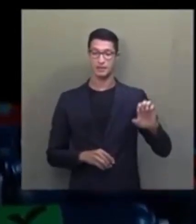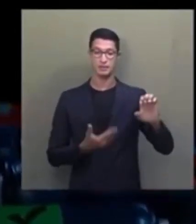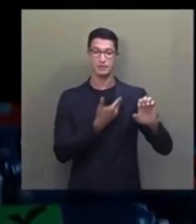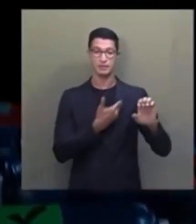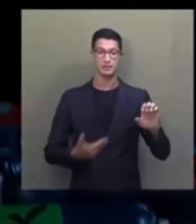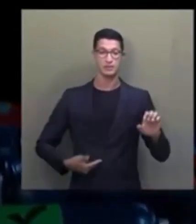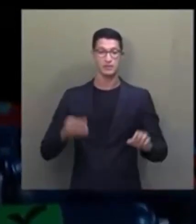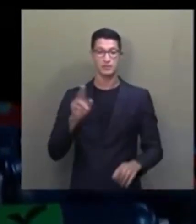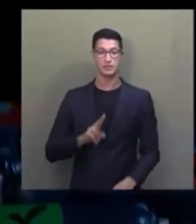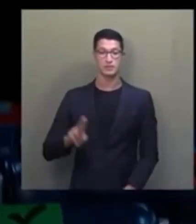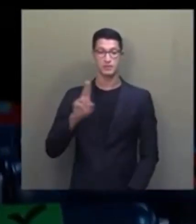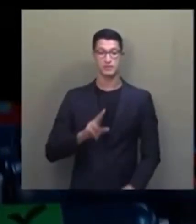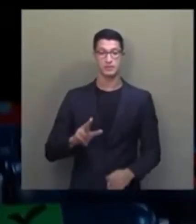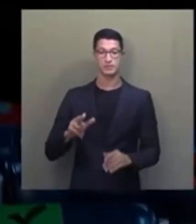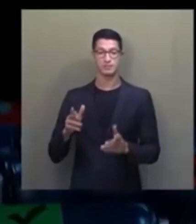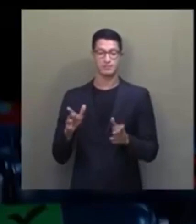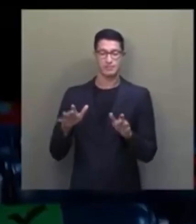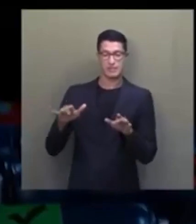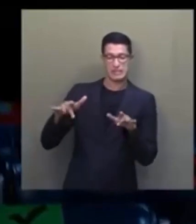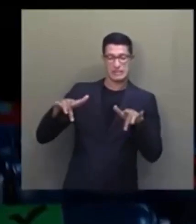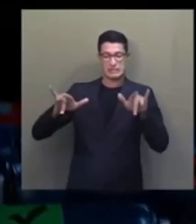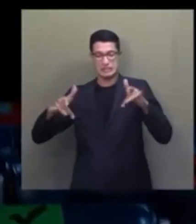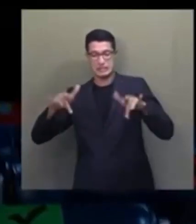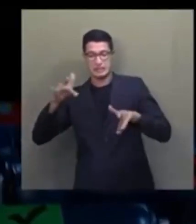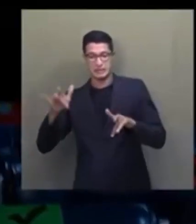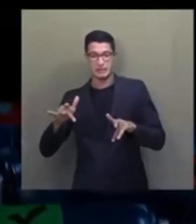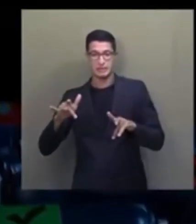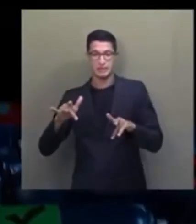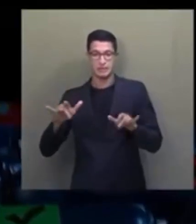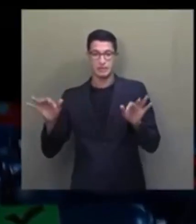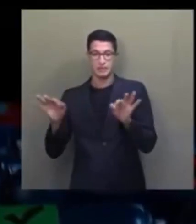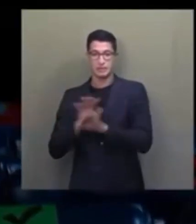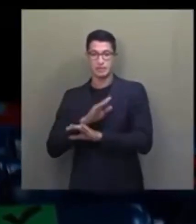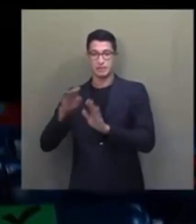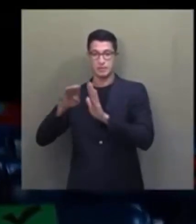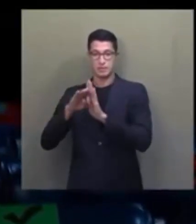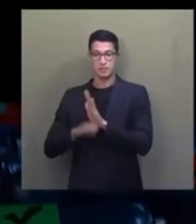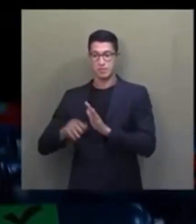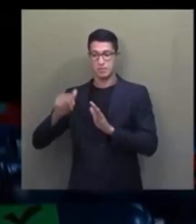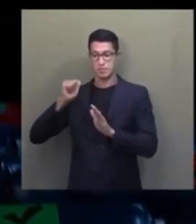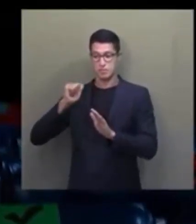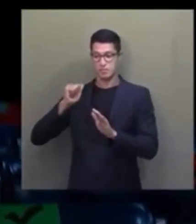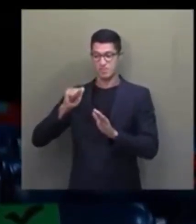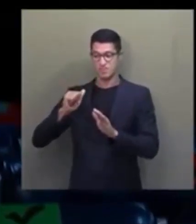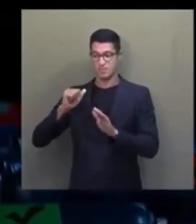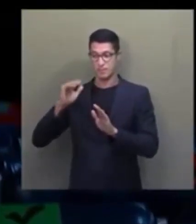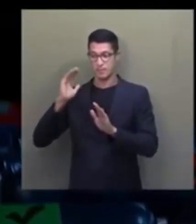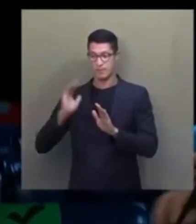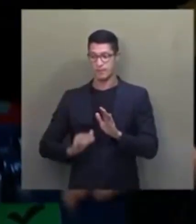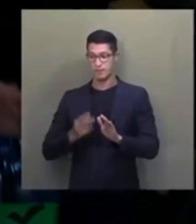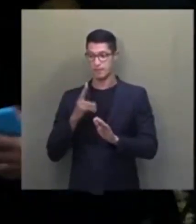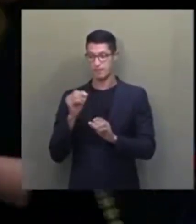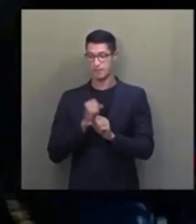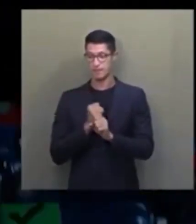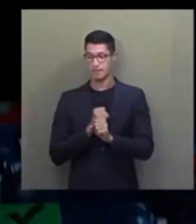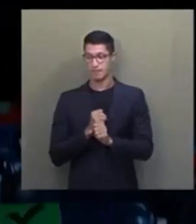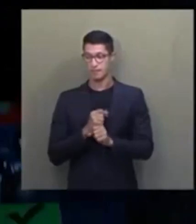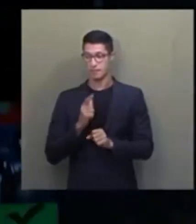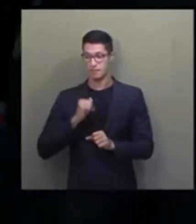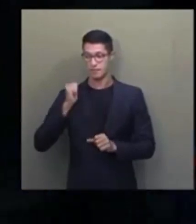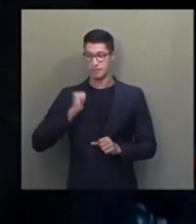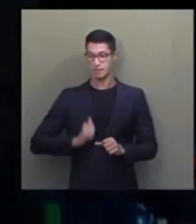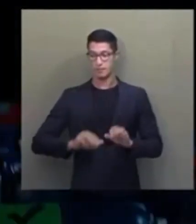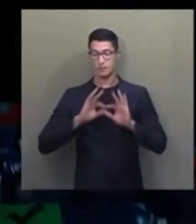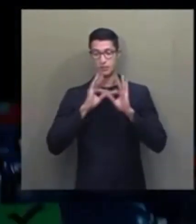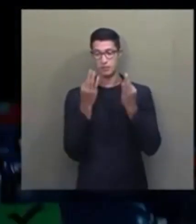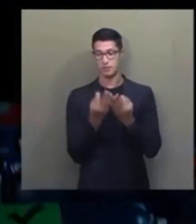governo utilizou-se de uma artimanha. Encerrou um programa social consagrado ao longo de 20 anos, o Bolsa